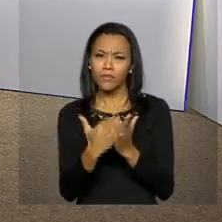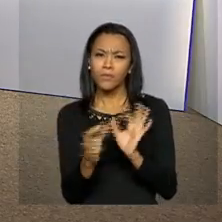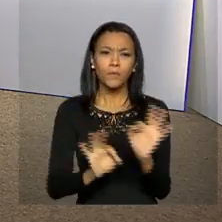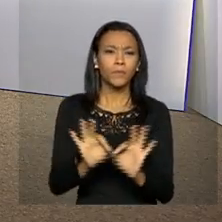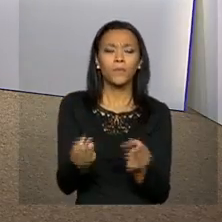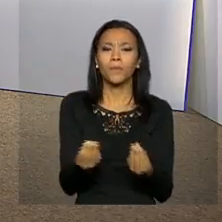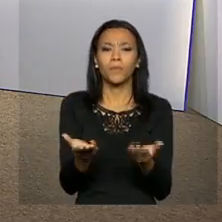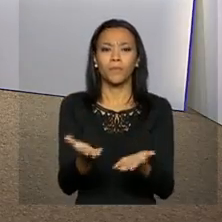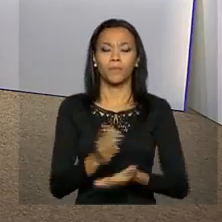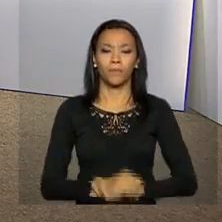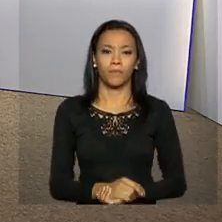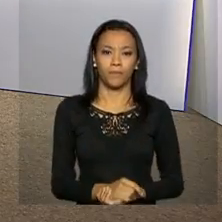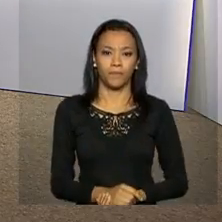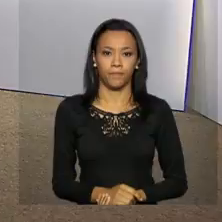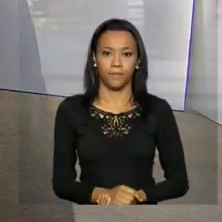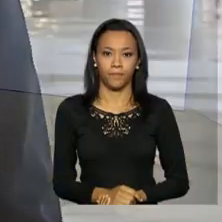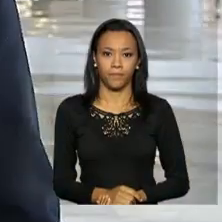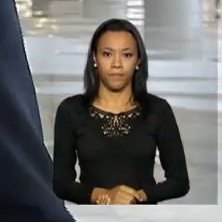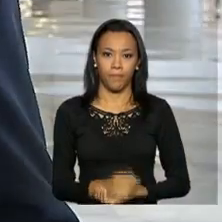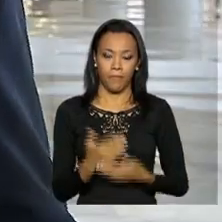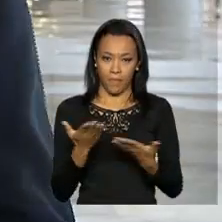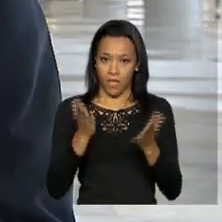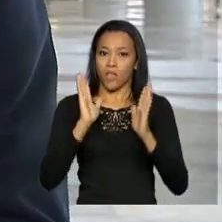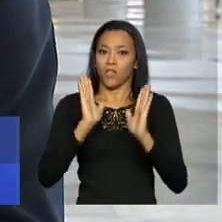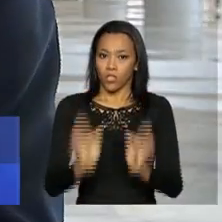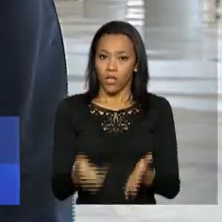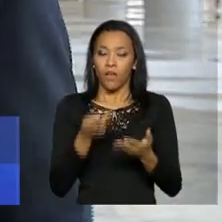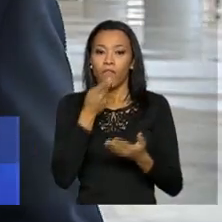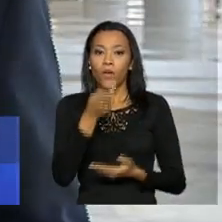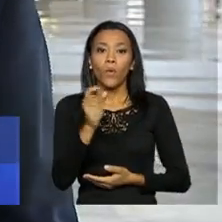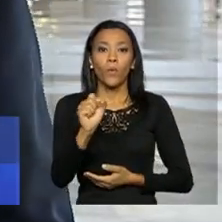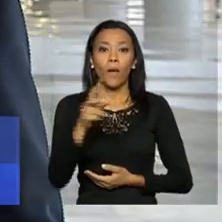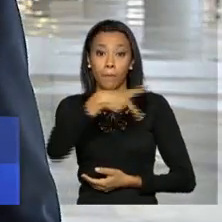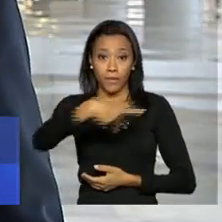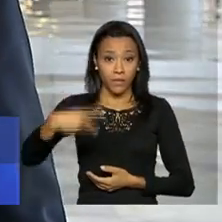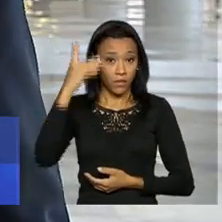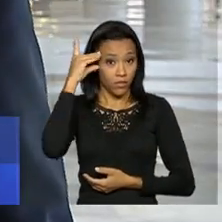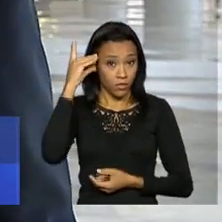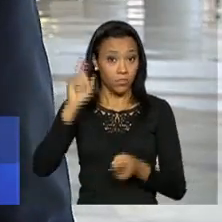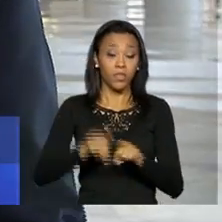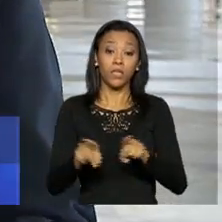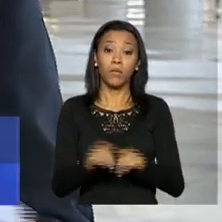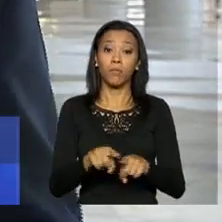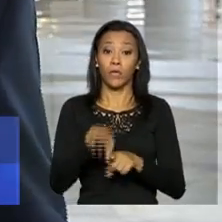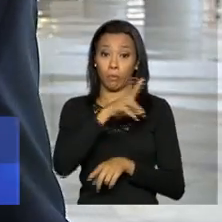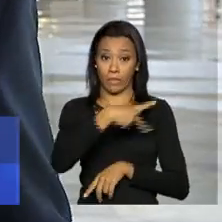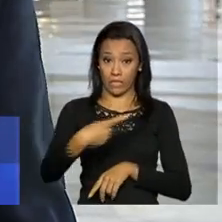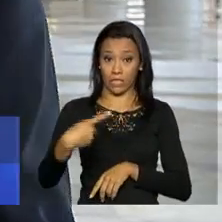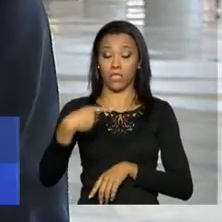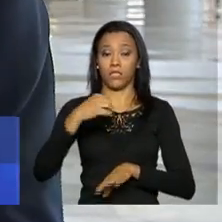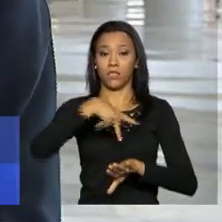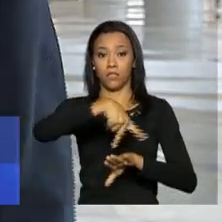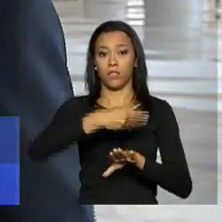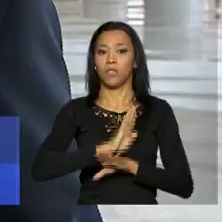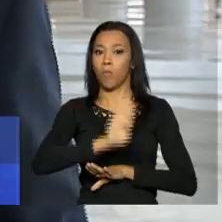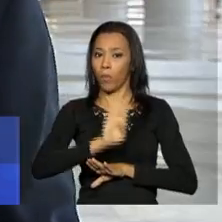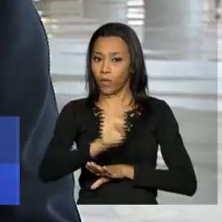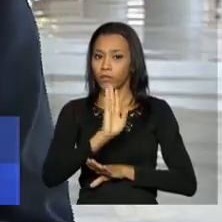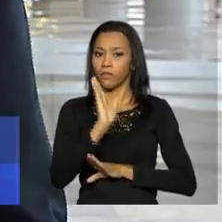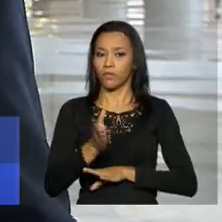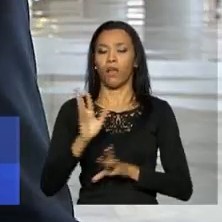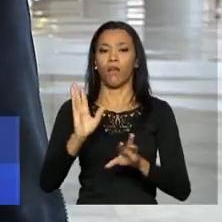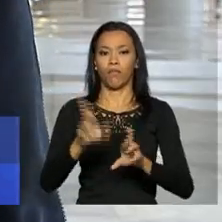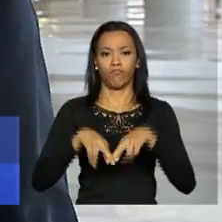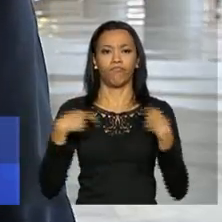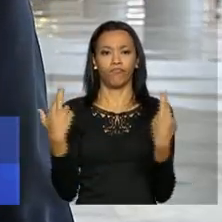Pedro? Bom, Daniela, pois é. Como a gente falou, a presidenta Dilma Rousseff e o presidente Evo Morales já estão reunidos agora aqui no Palácio do